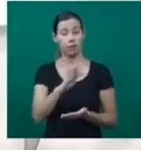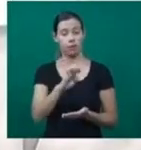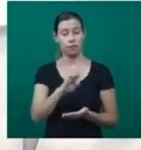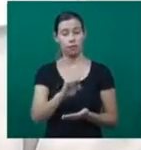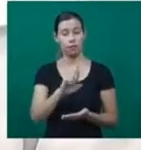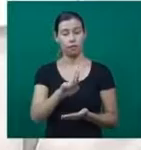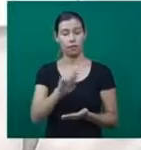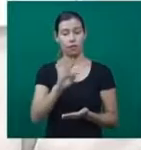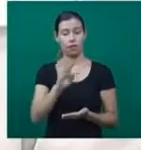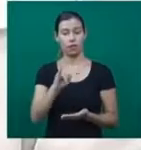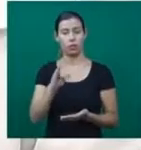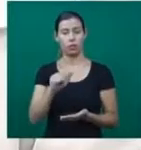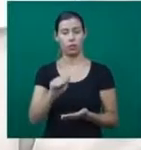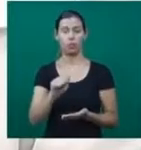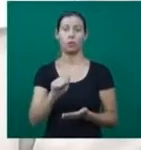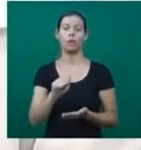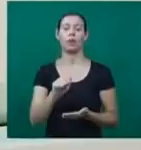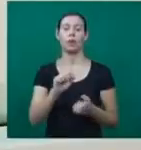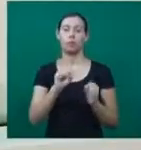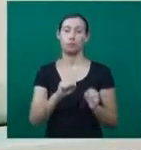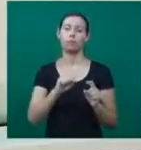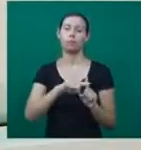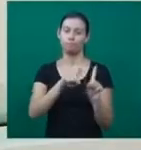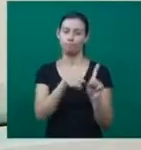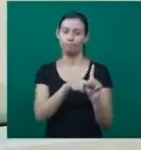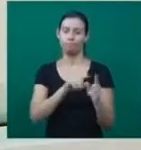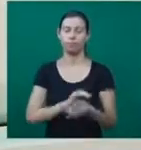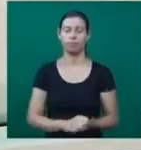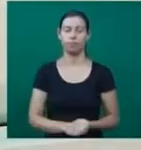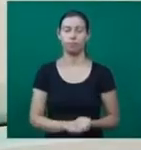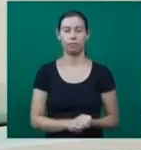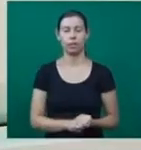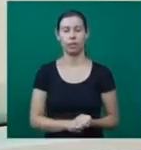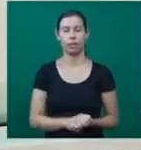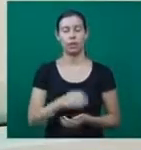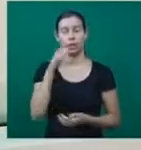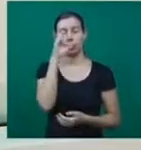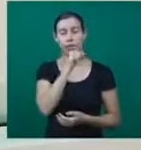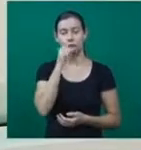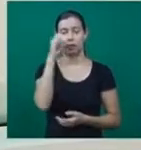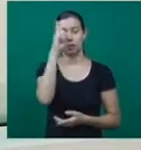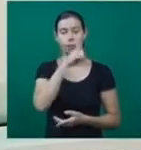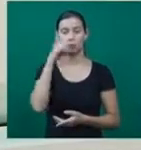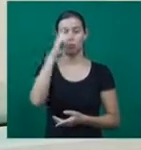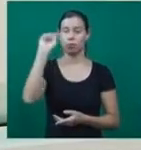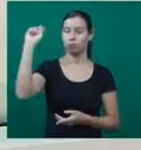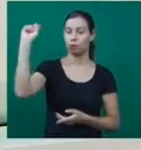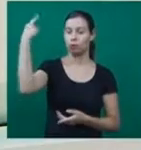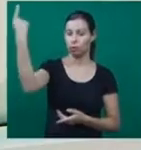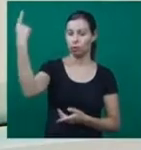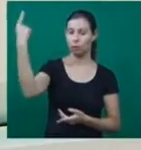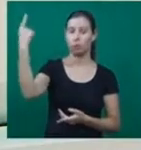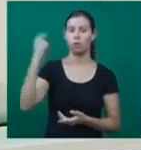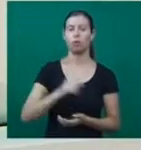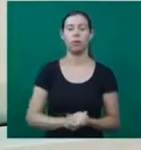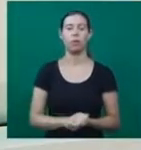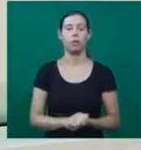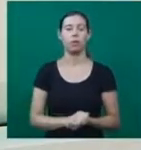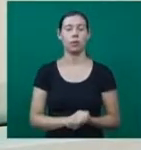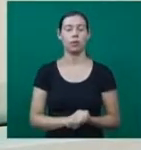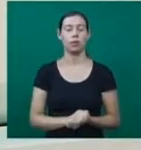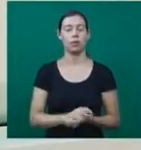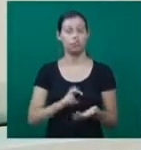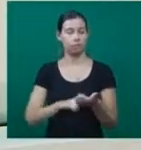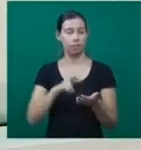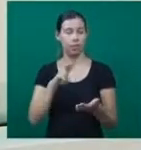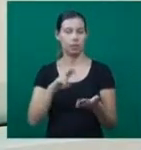relação desprotegida e acabar engravidando. O fim de semana foi do sol nas principais cidades da região. Clima mais fresco no começo da